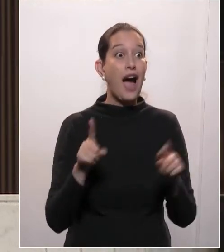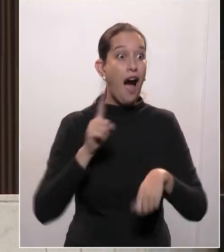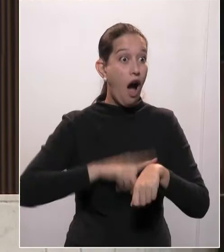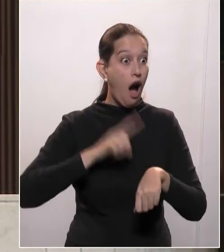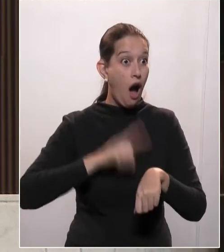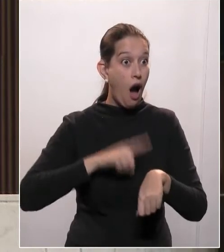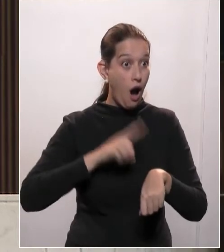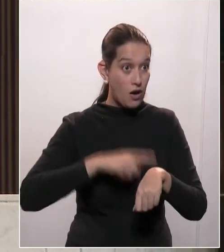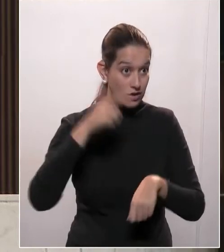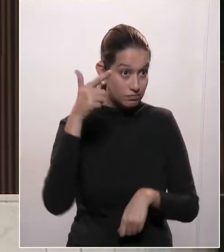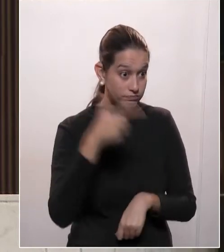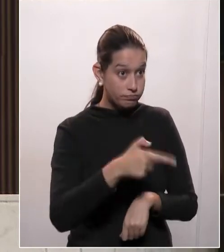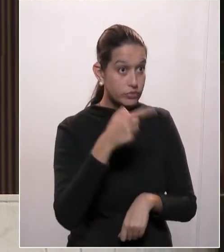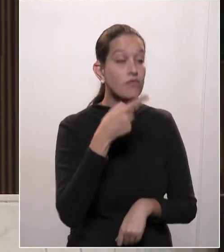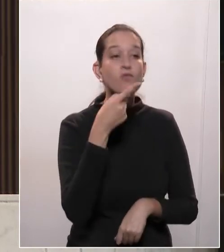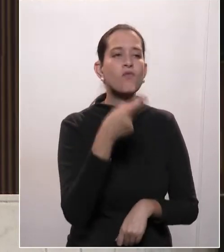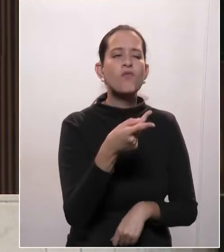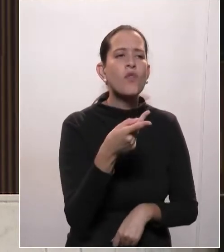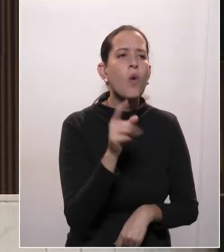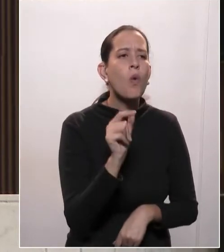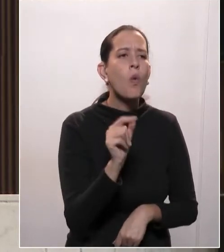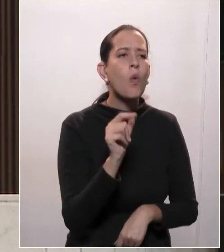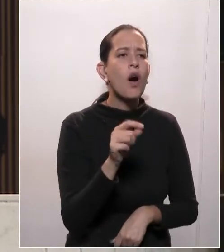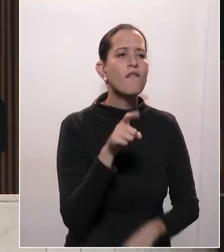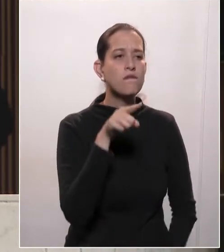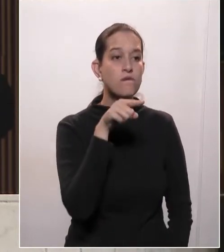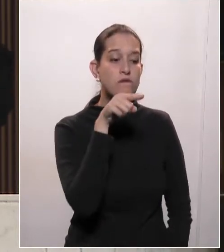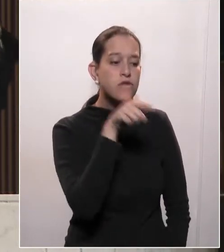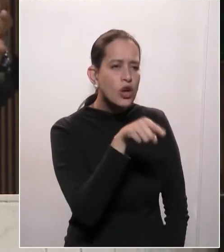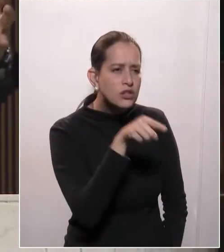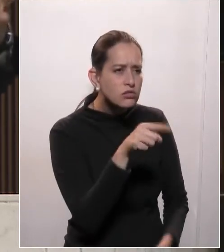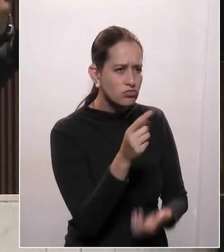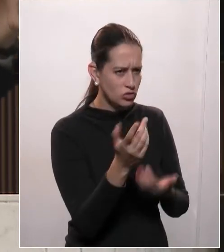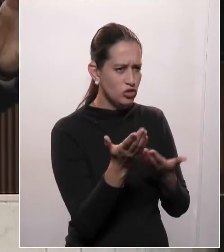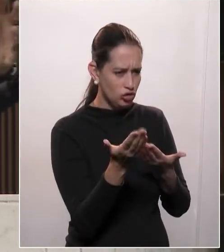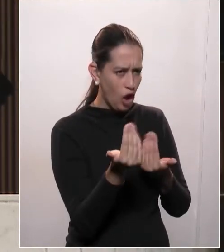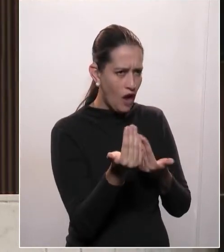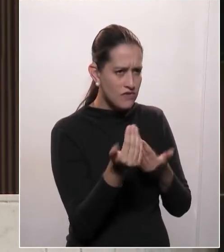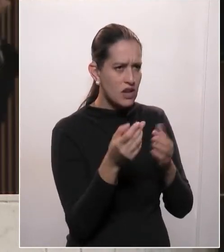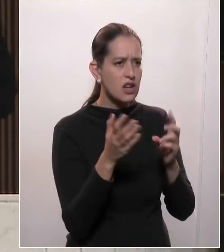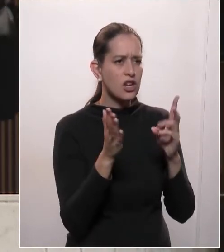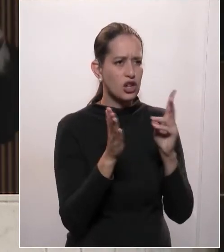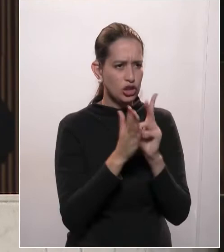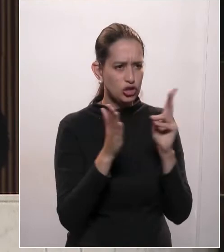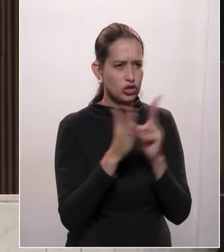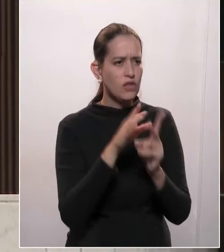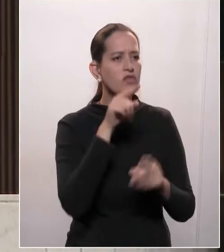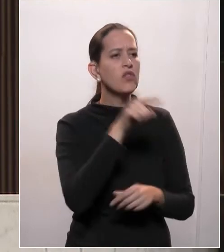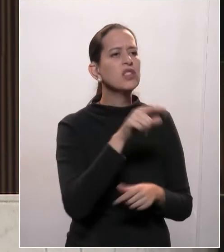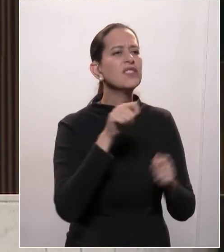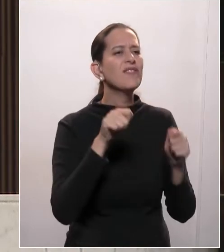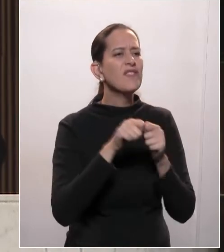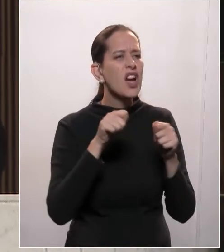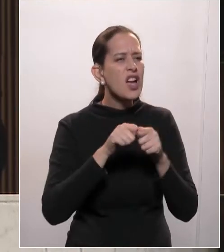é de que o jovem indígena tinha urinado próximo da casa de uma residência.